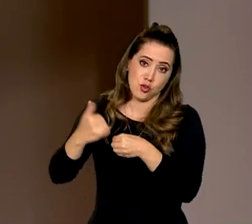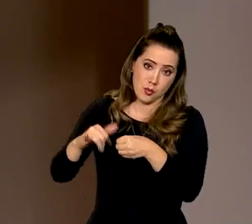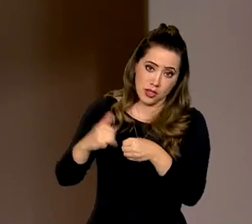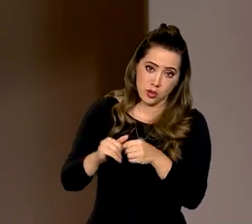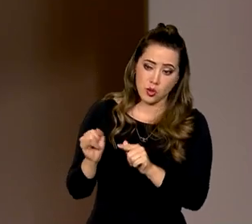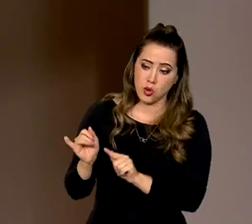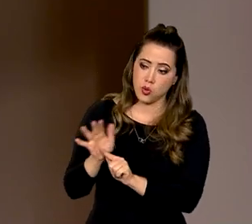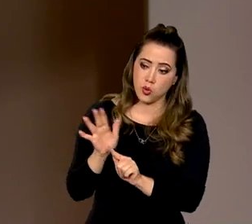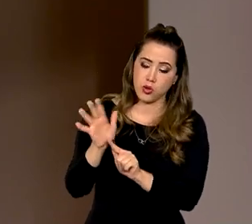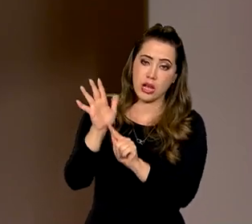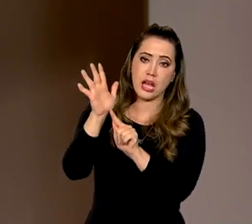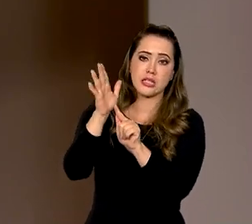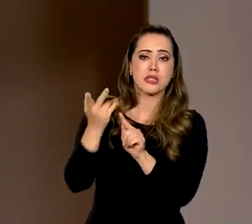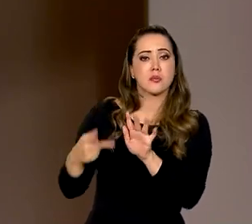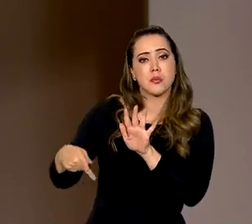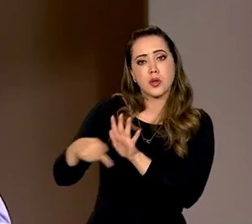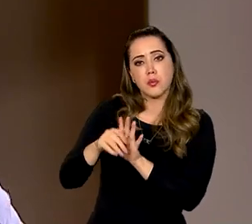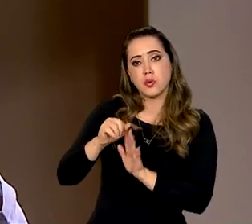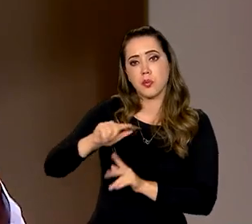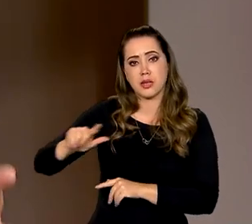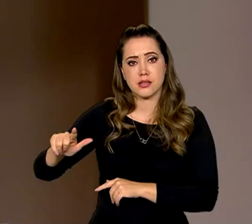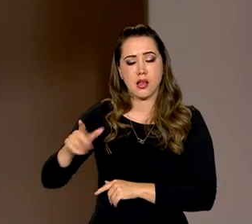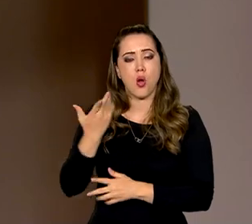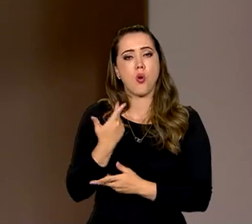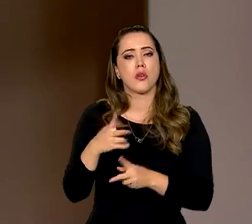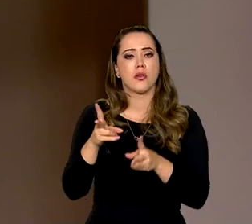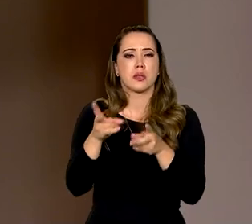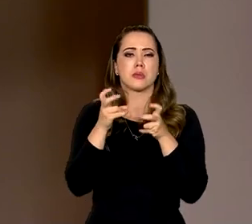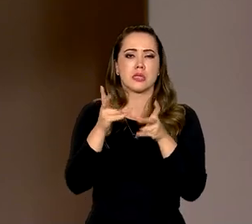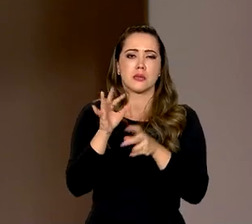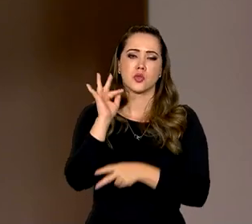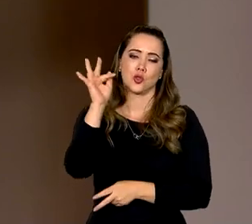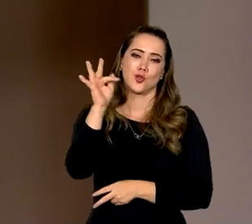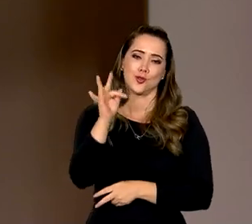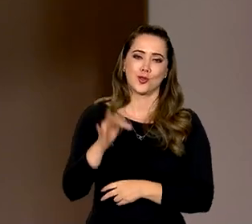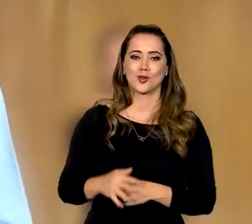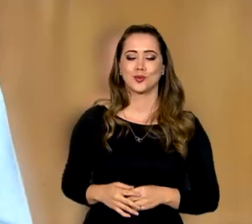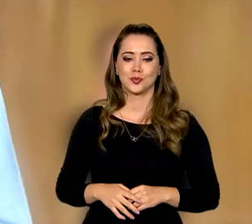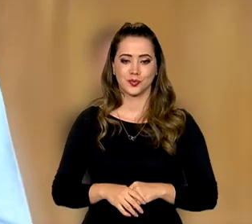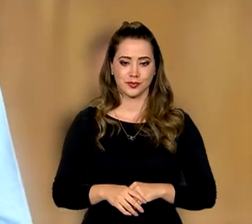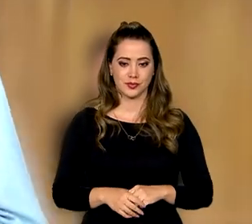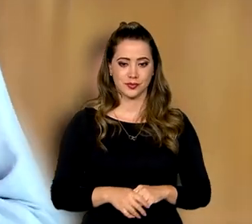gás extraído do pré-sal e ainda as perspectivas futuras da companhia.